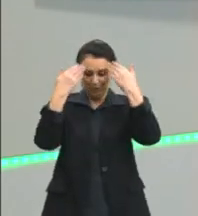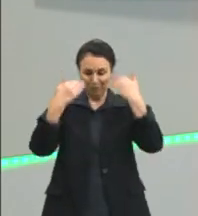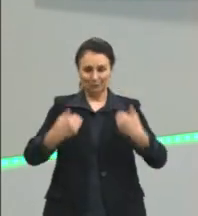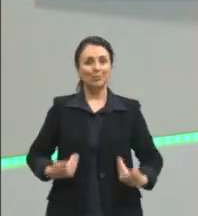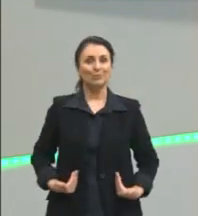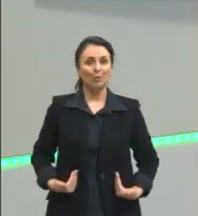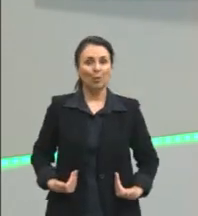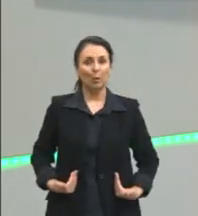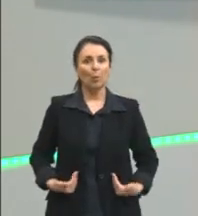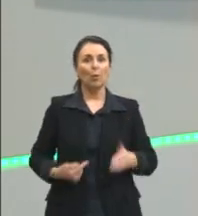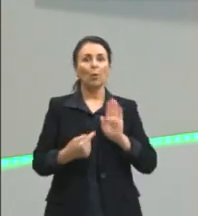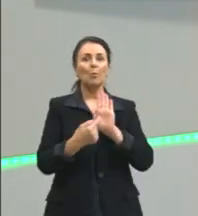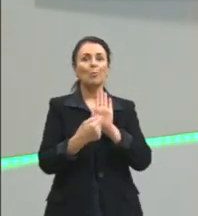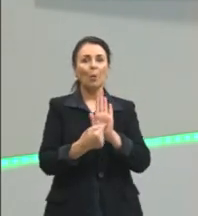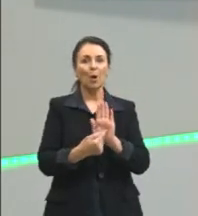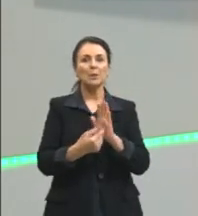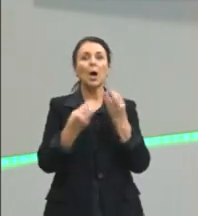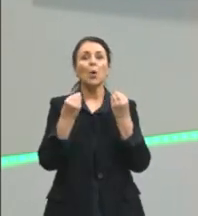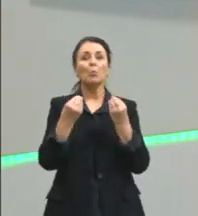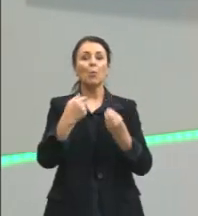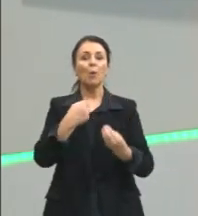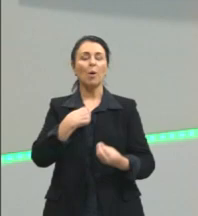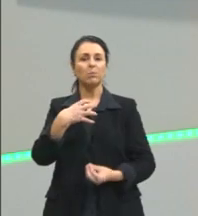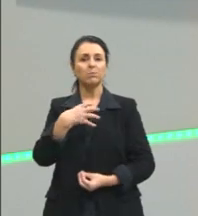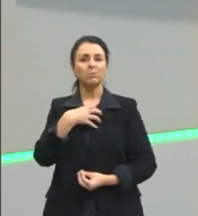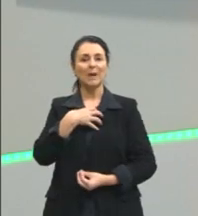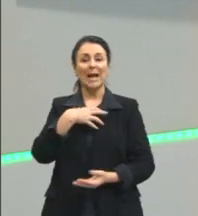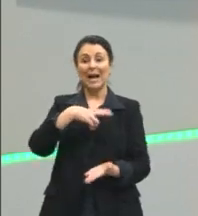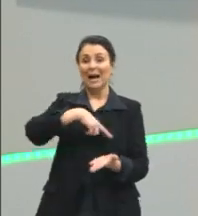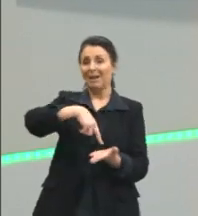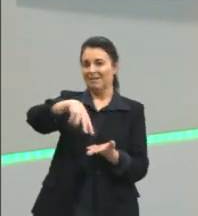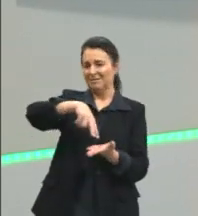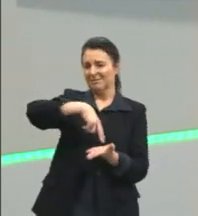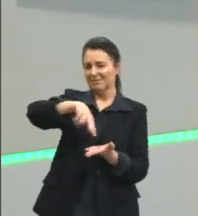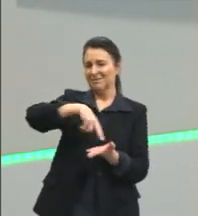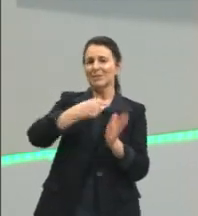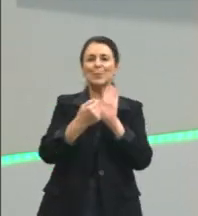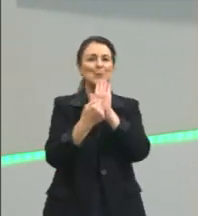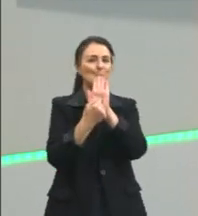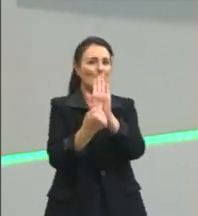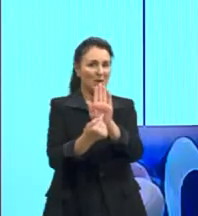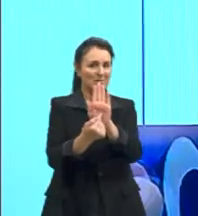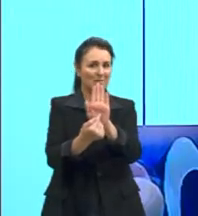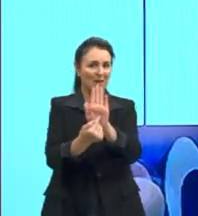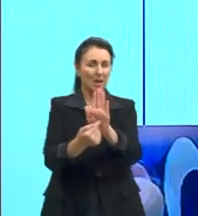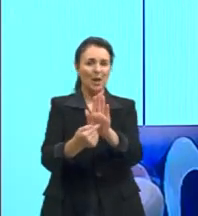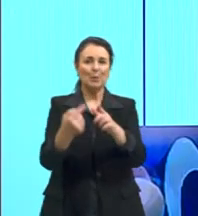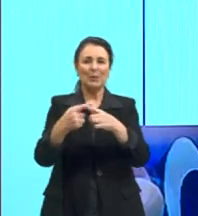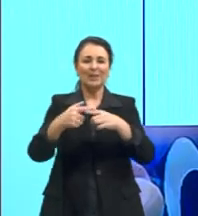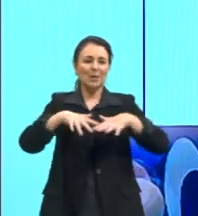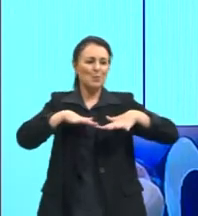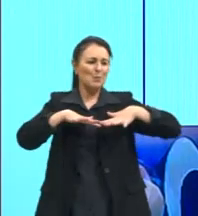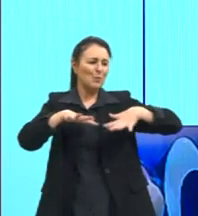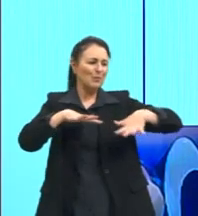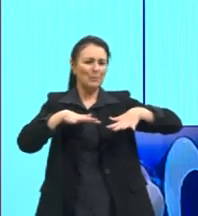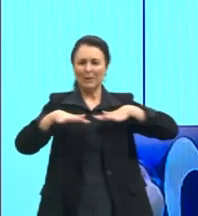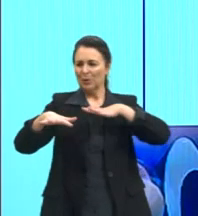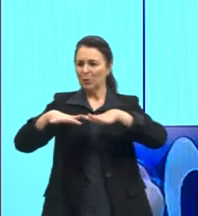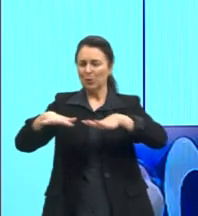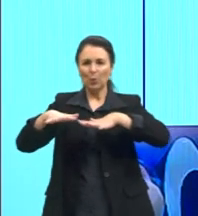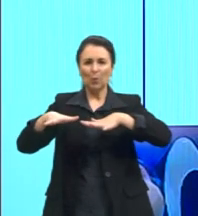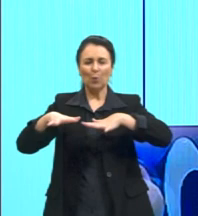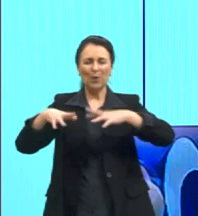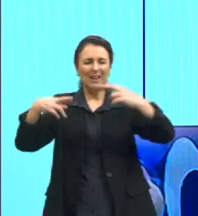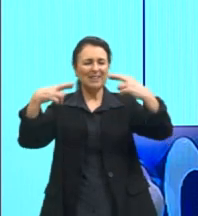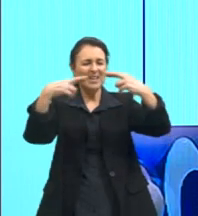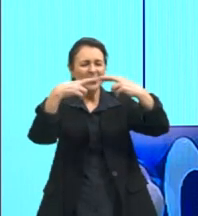E isso, ele pode ser transmitido lá na dança. A dança, como esse conjunto de movimentos, ritmados,